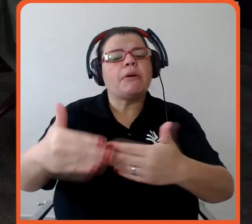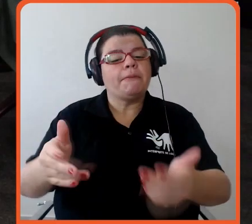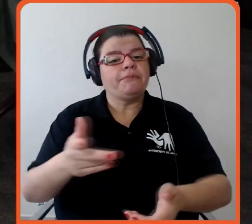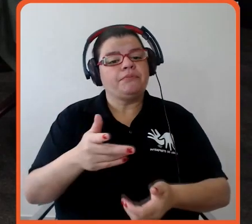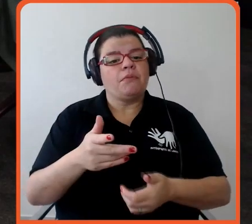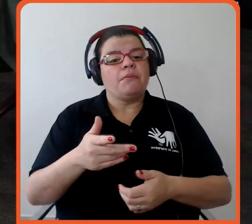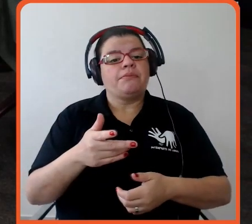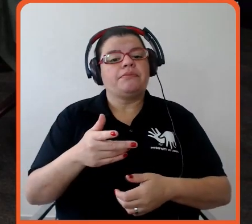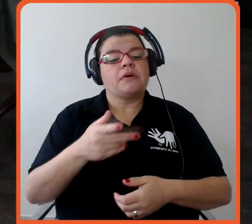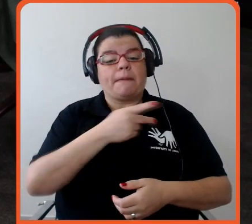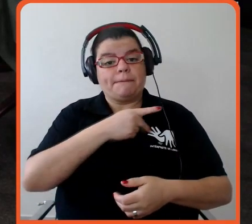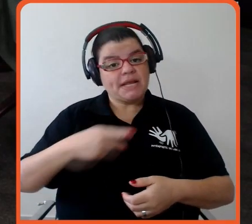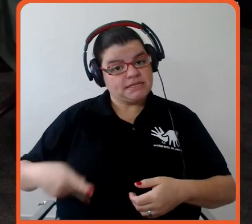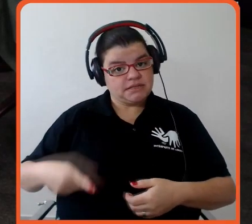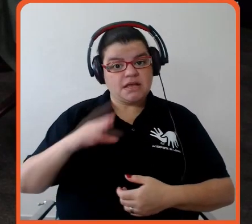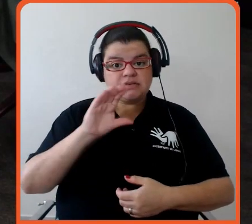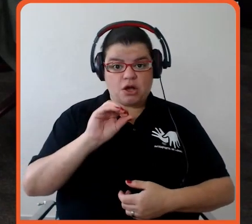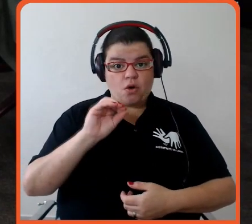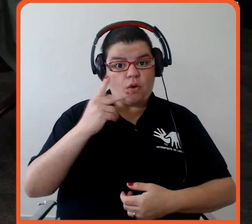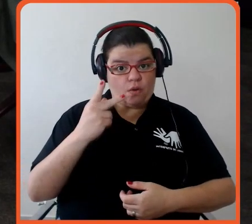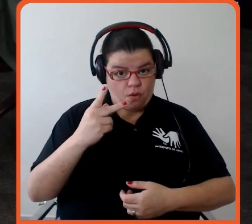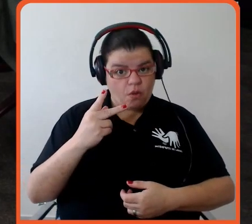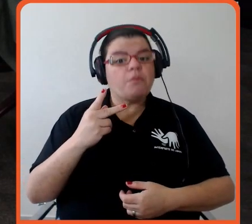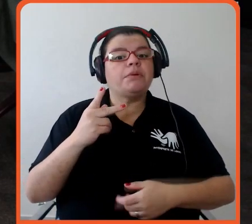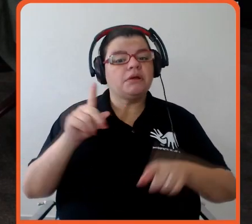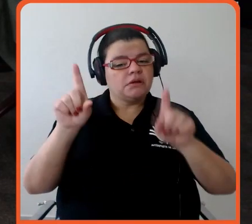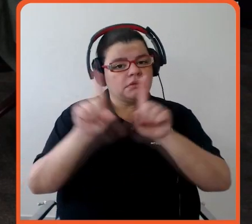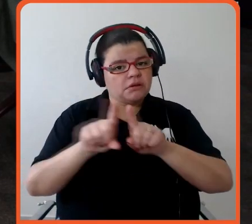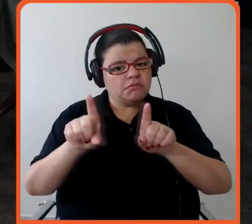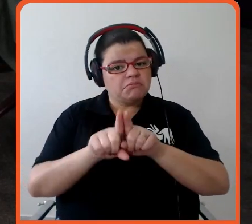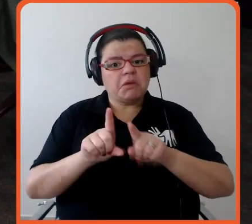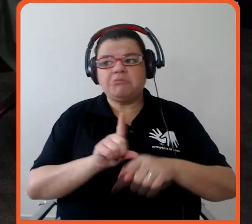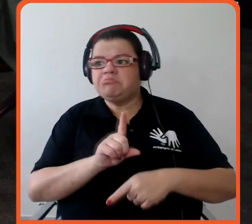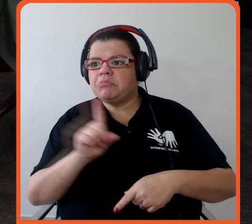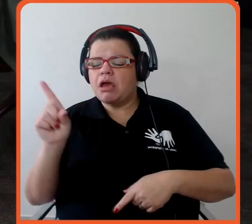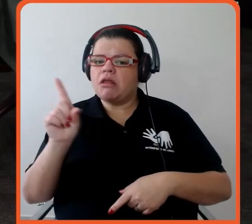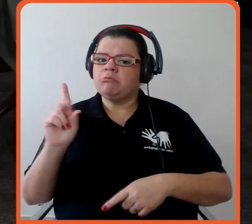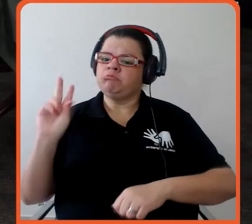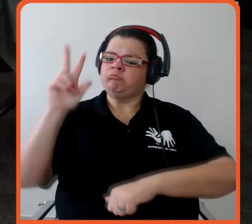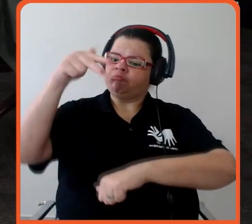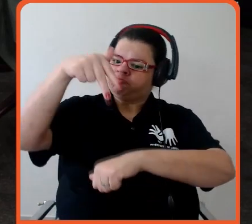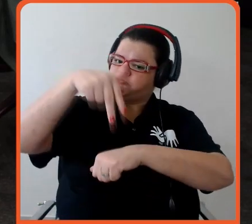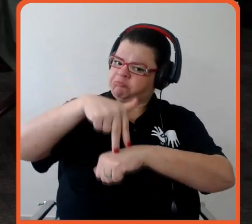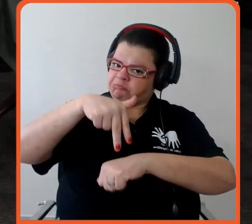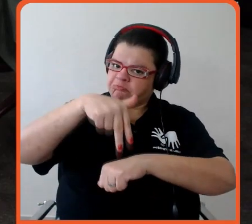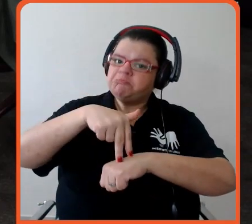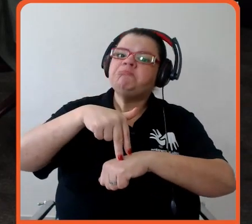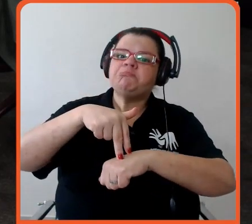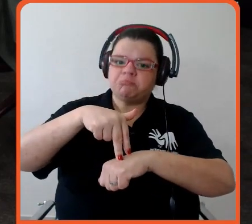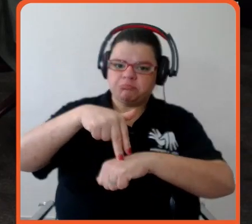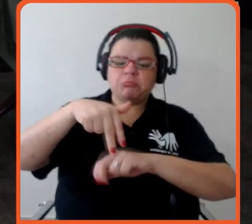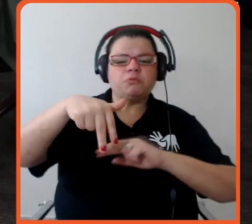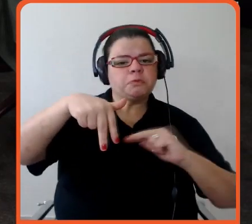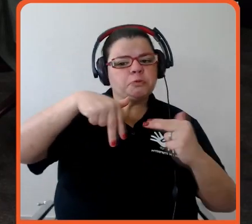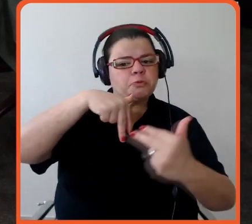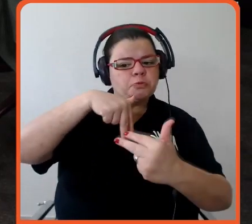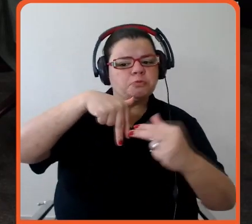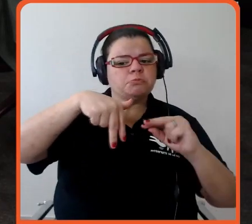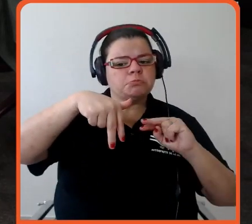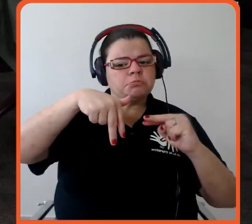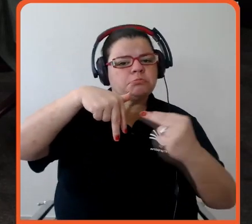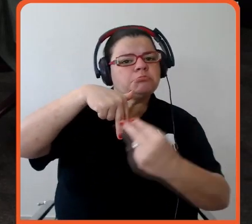COP, por meio do Sr. Alok Sharma, acho que teve um protagonismo que não é de hoje, eles foram muito